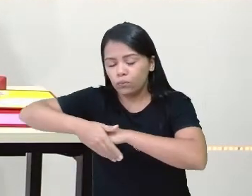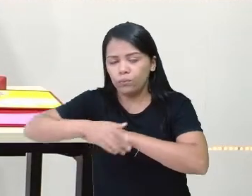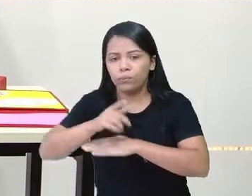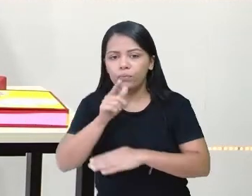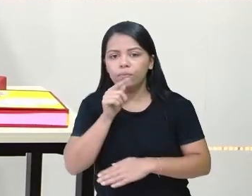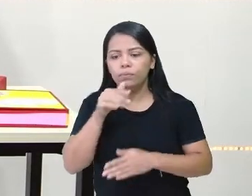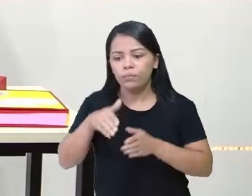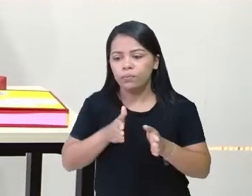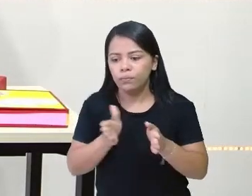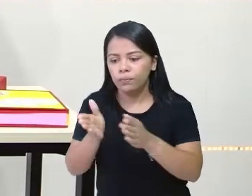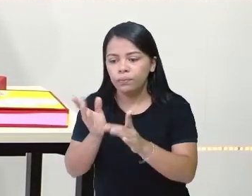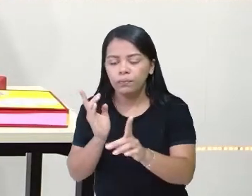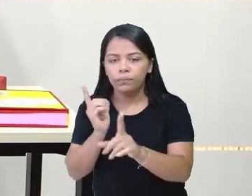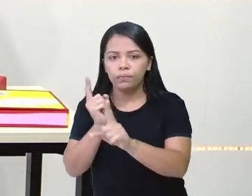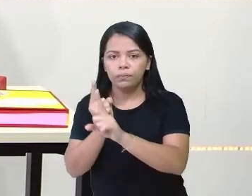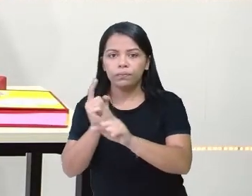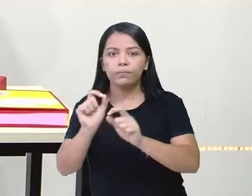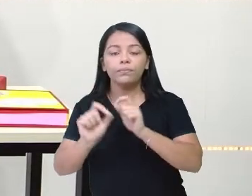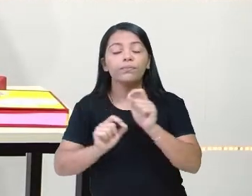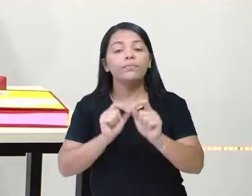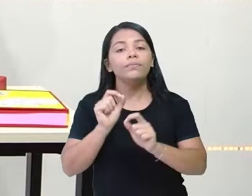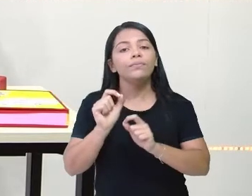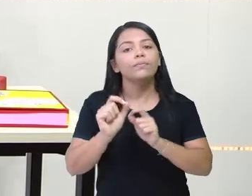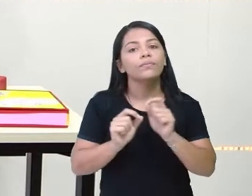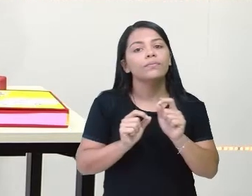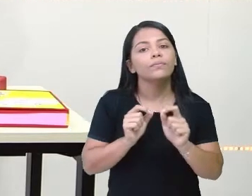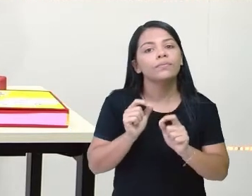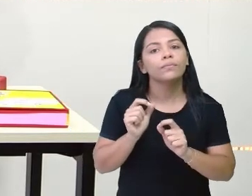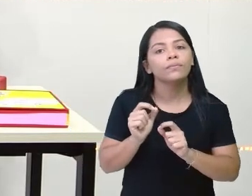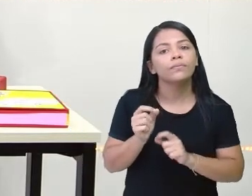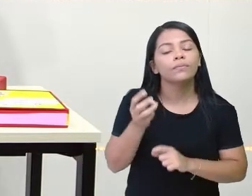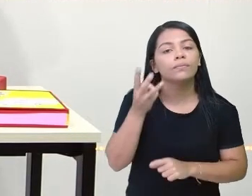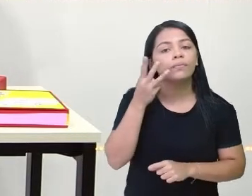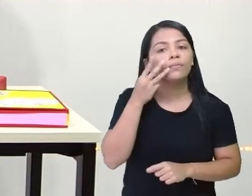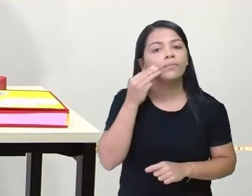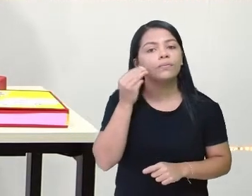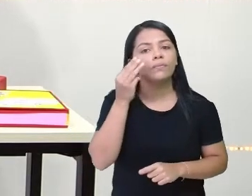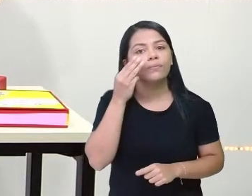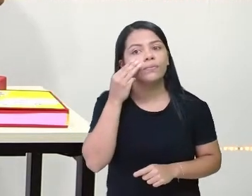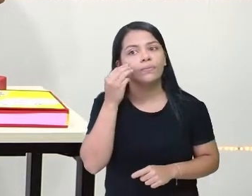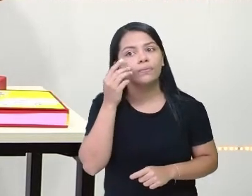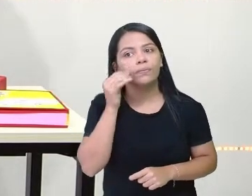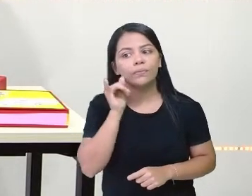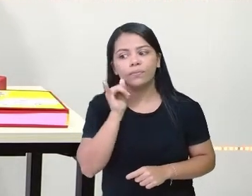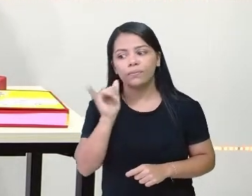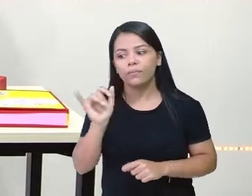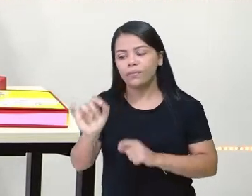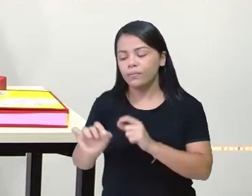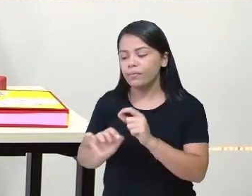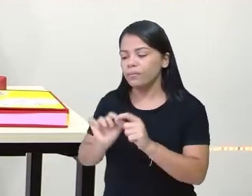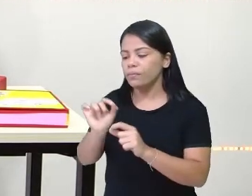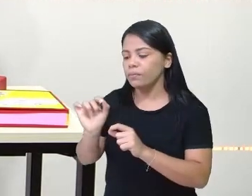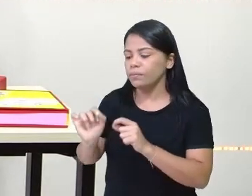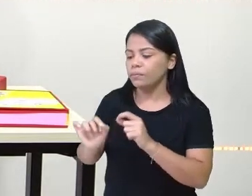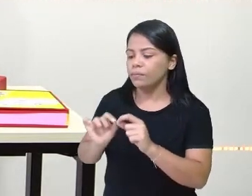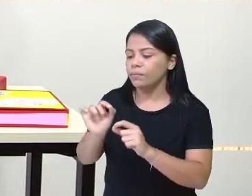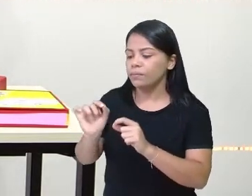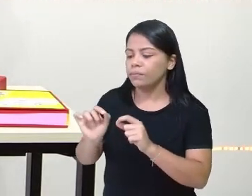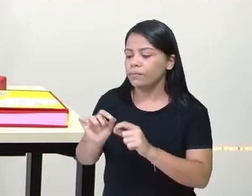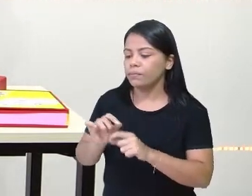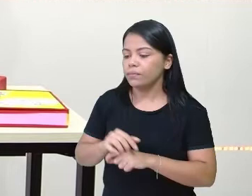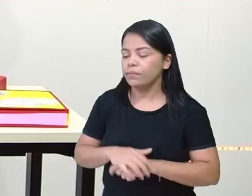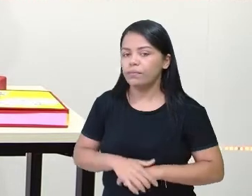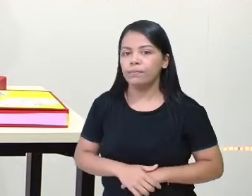a onça disse para o gato. O que será que a onça disse para o gato? Olha o calango, ó. O que será que a onça disse ao gato,